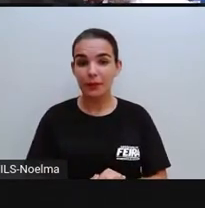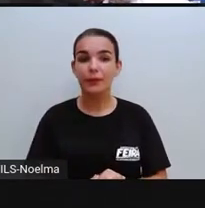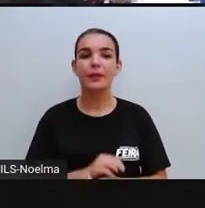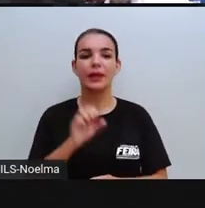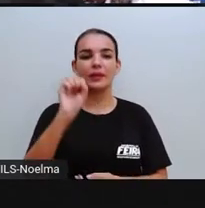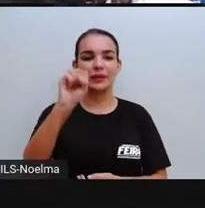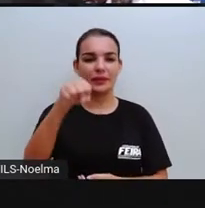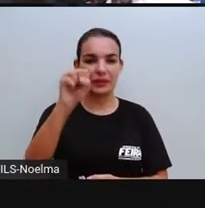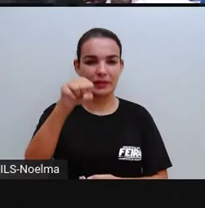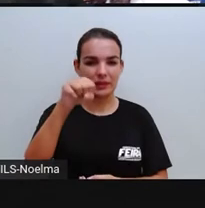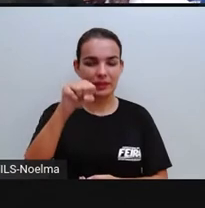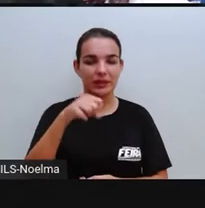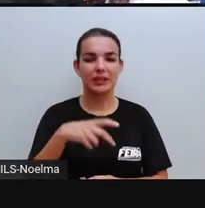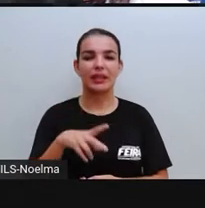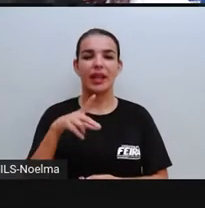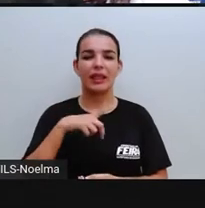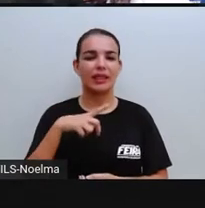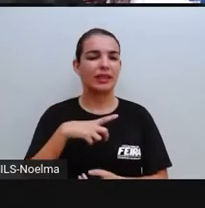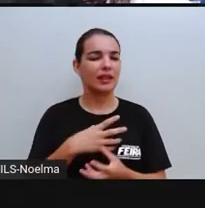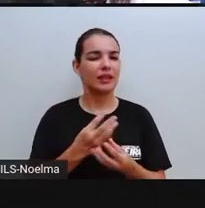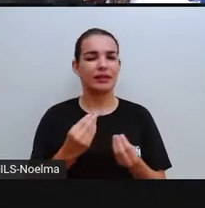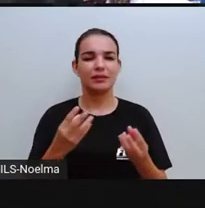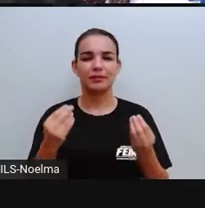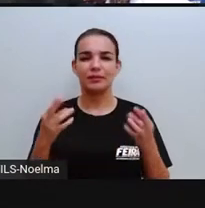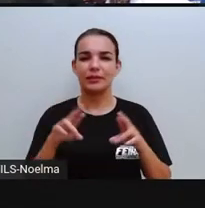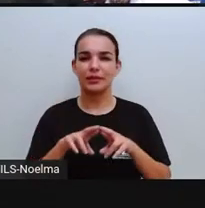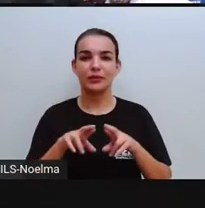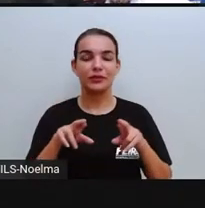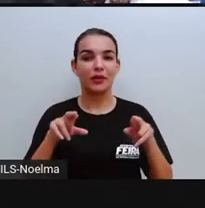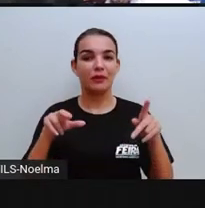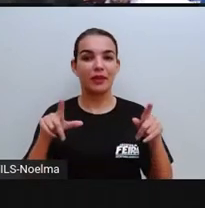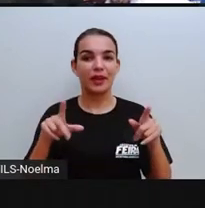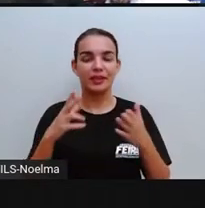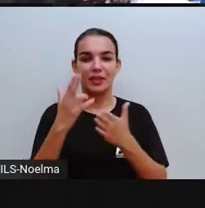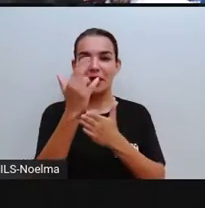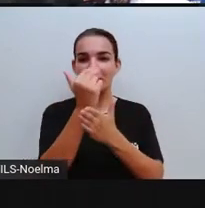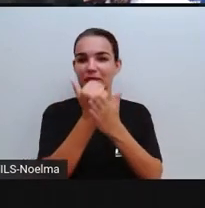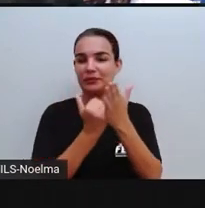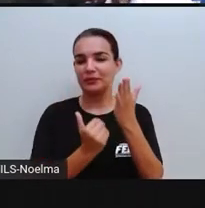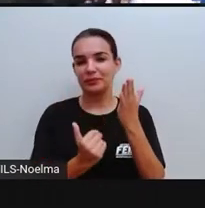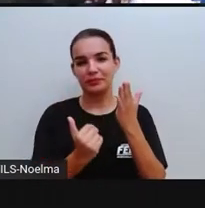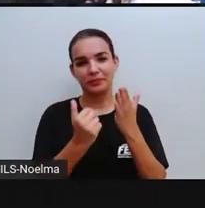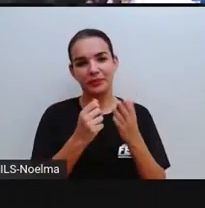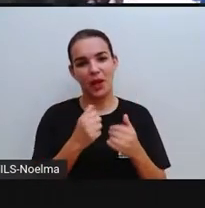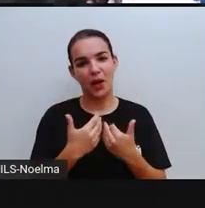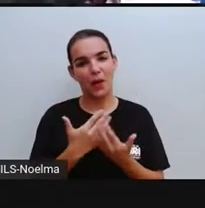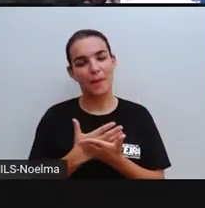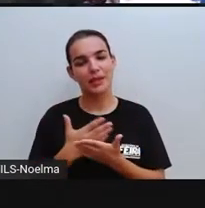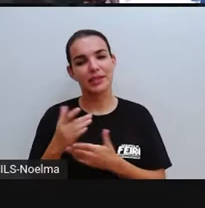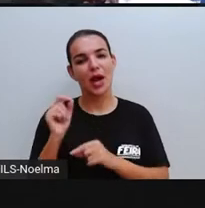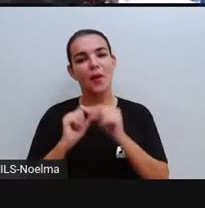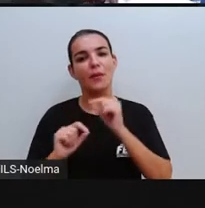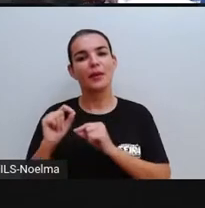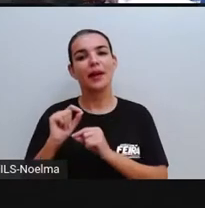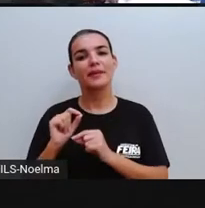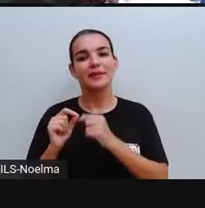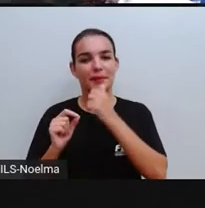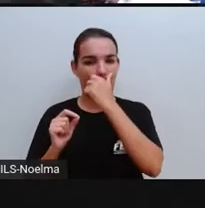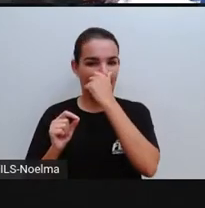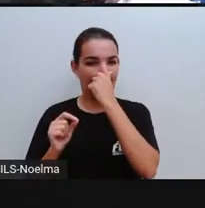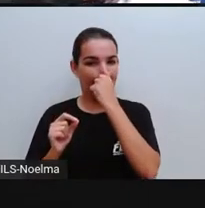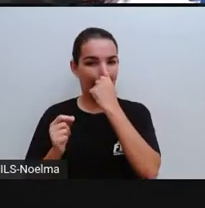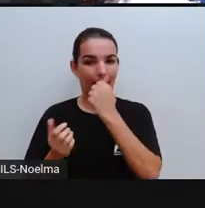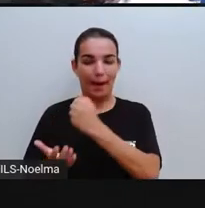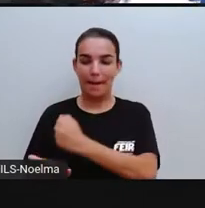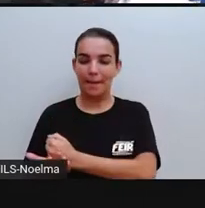Muito bem, então a gente tem várias figuras geométricas aqui, ó. A começar aqui pelo suporte, né? Onde está